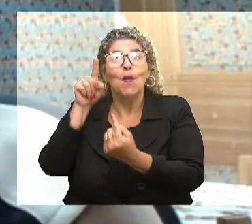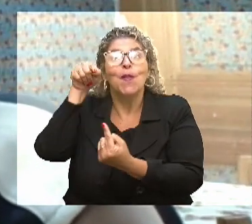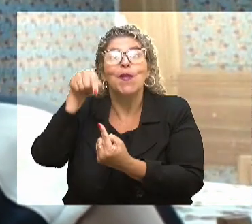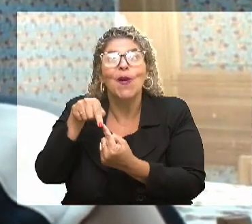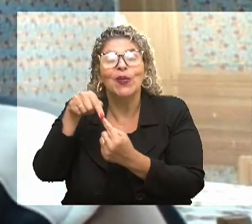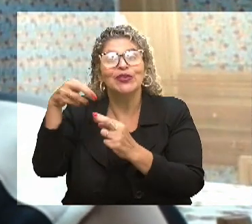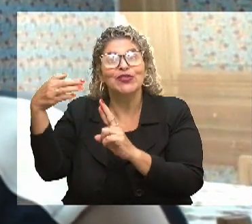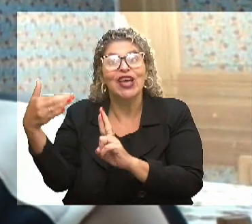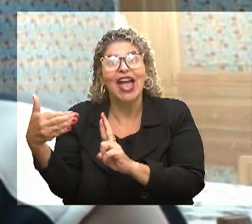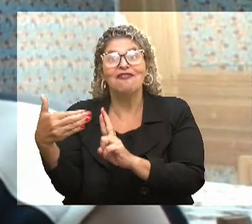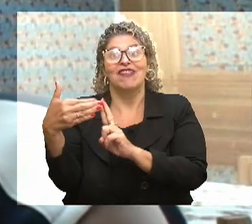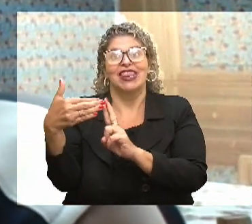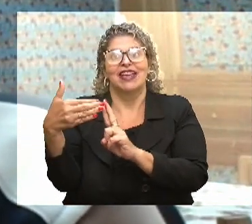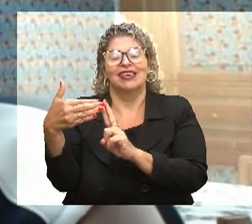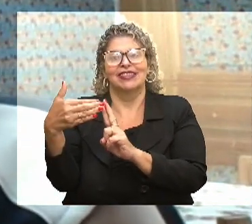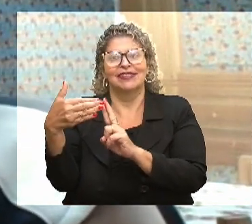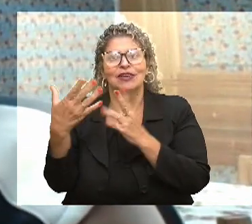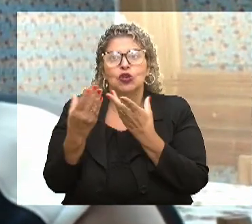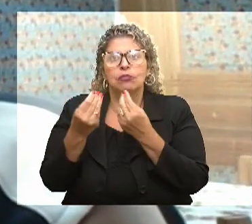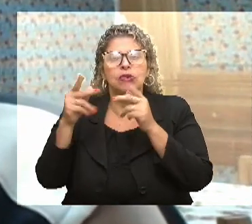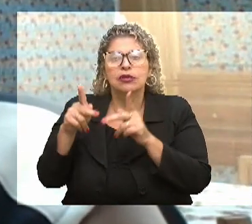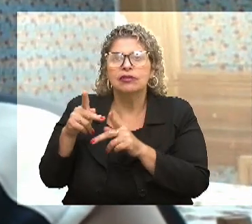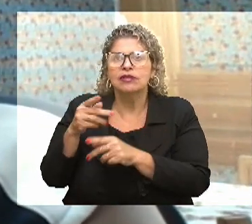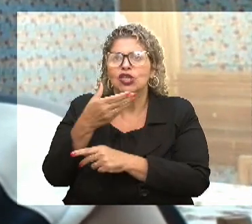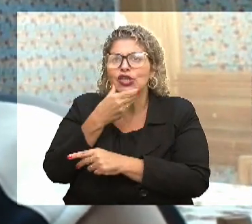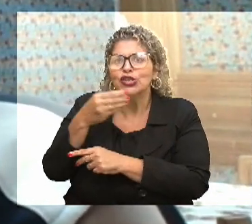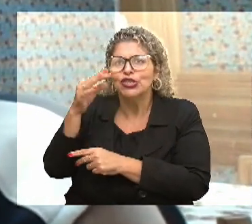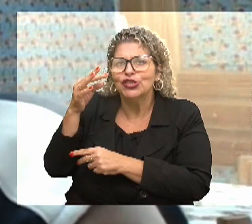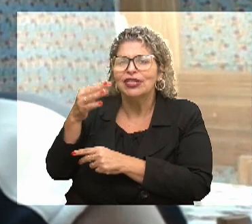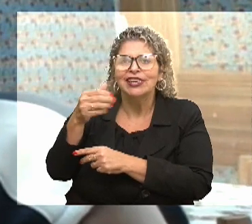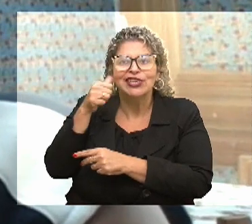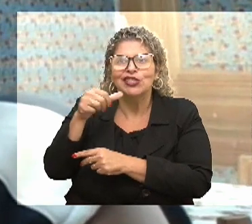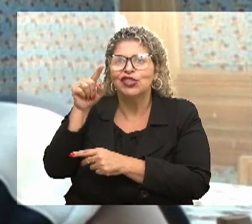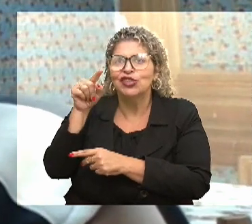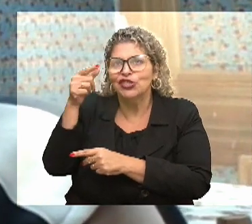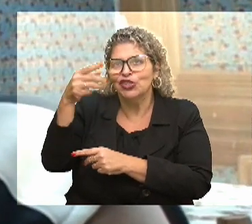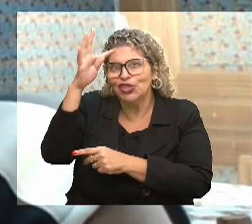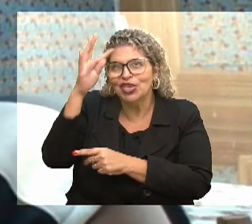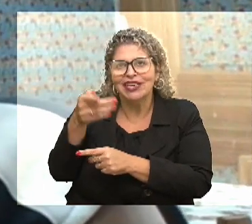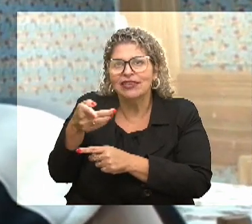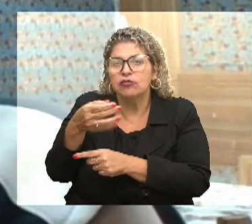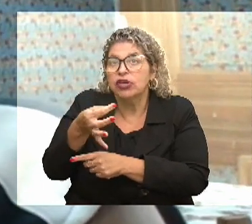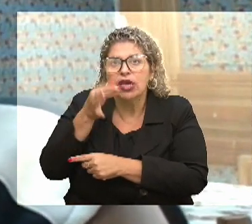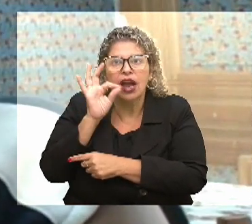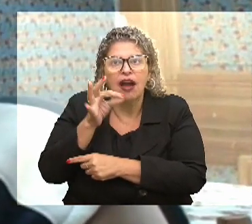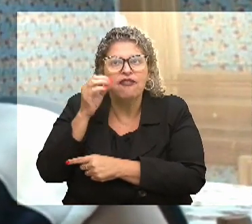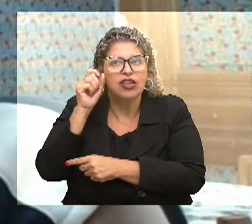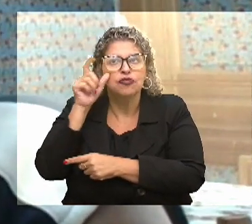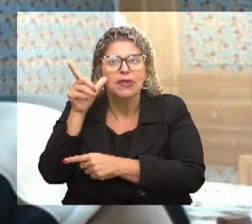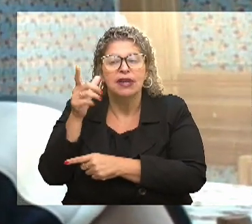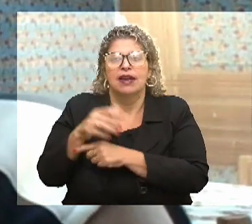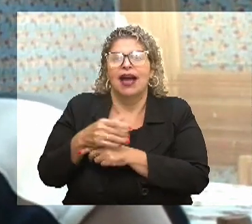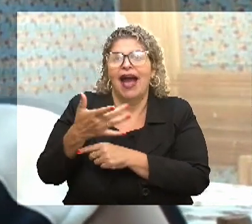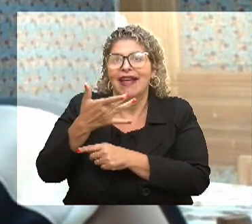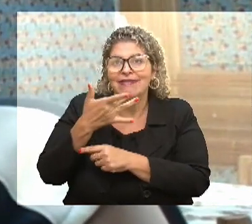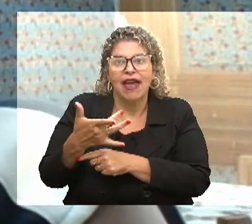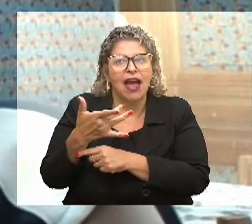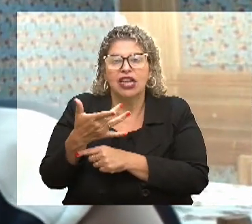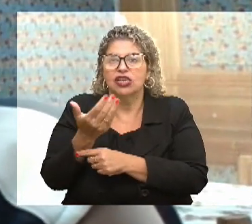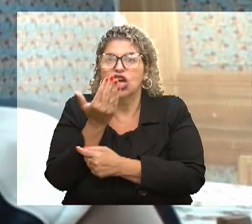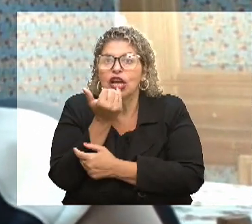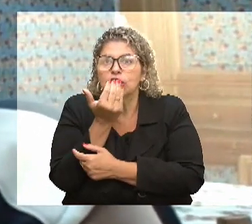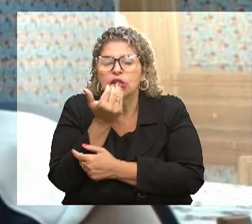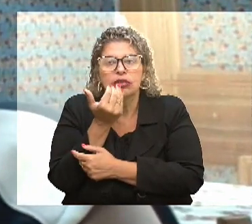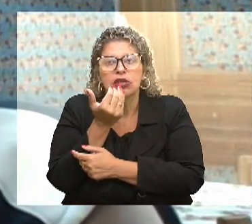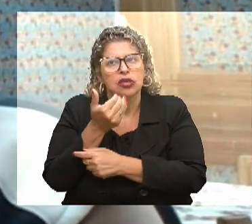do Sul, né? Muitos vêm aqui e falam, tia, se não fosse vocês dar esse café da manhã, o café da tarde e a janta, muitas vezes